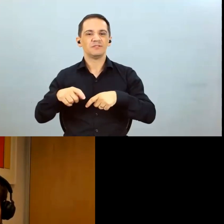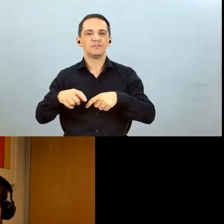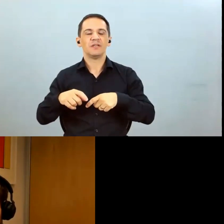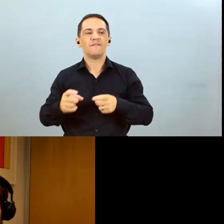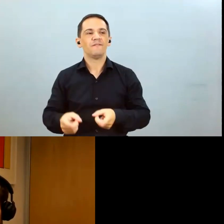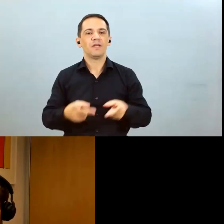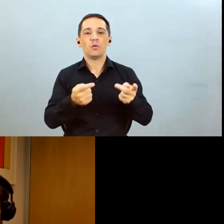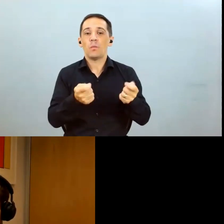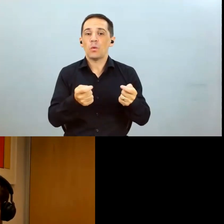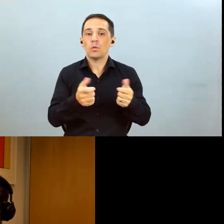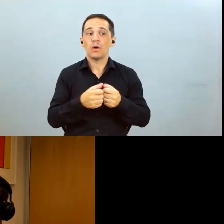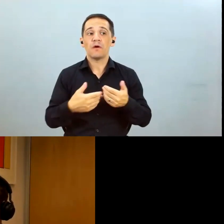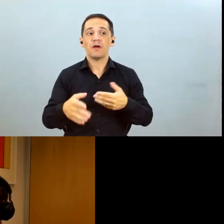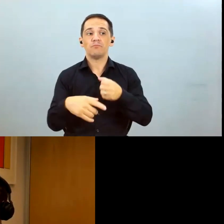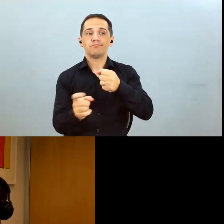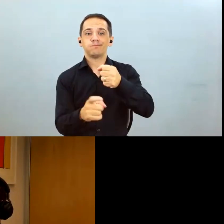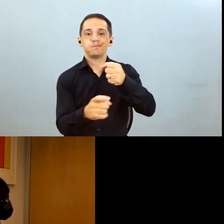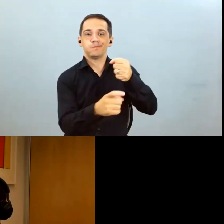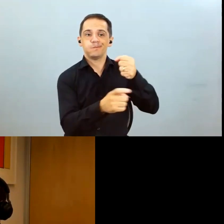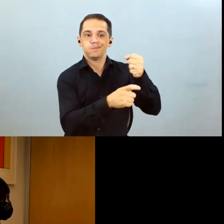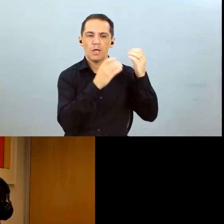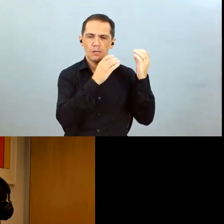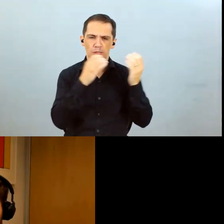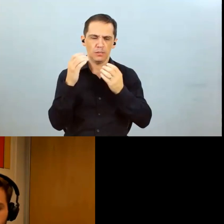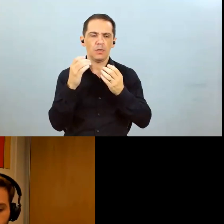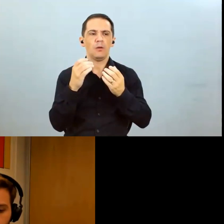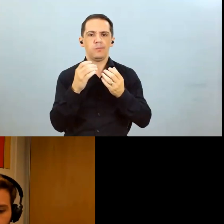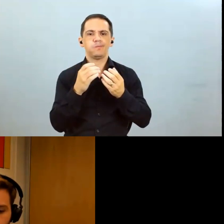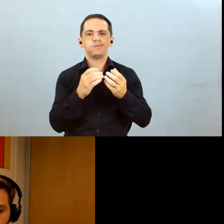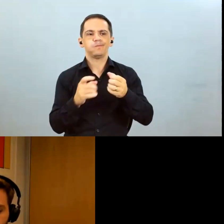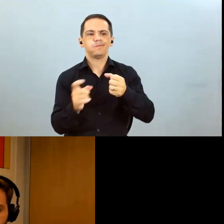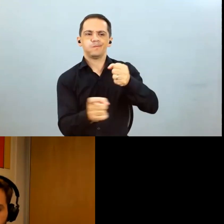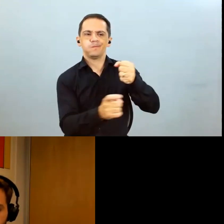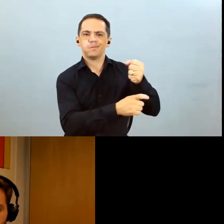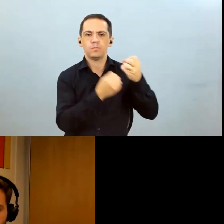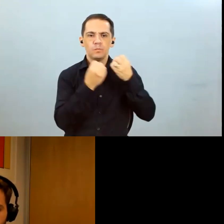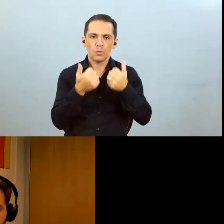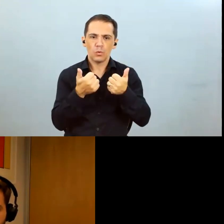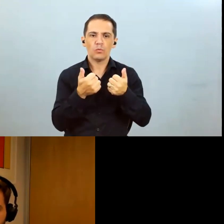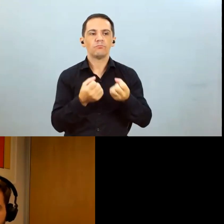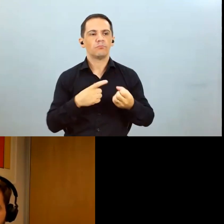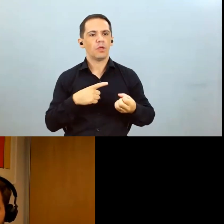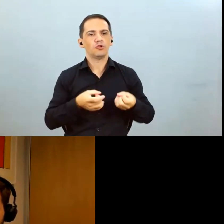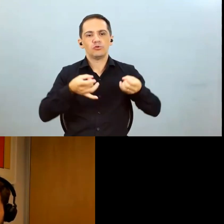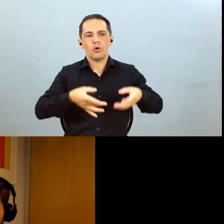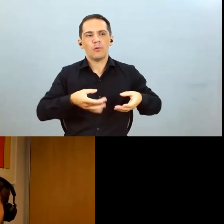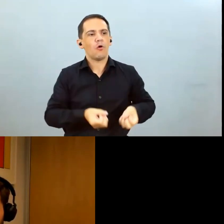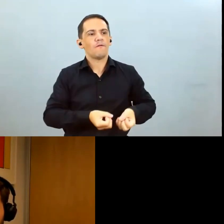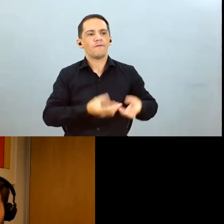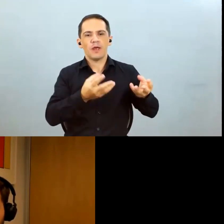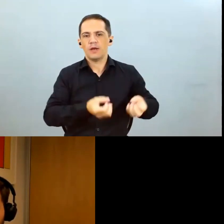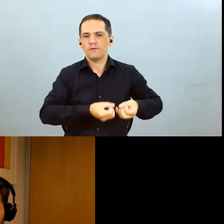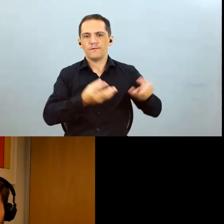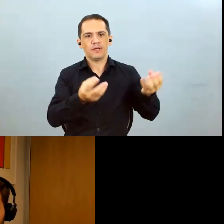vai ser uma safra muito boa de milho segundo a safra e vai ter muita oferta de milho e vai provocar uma pressão nos